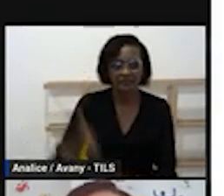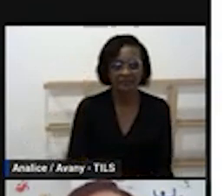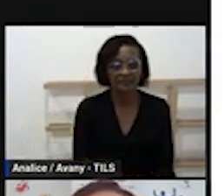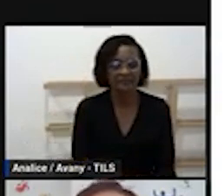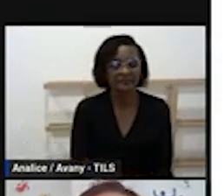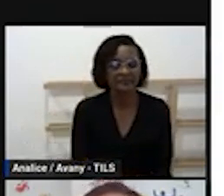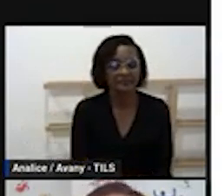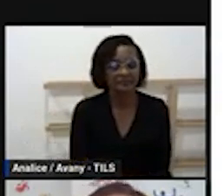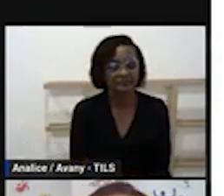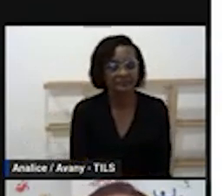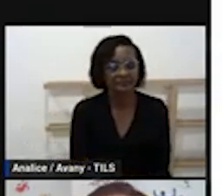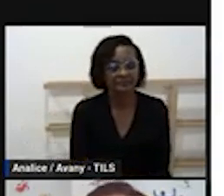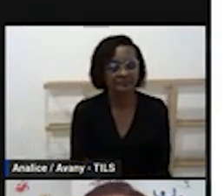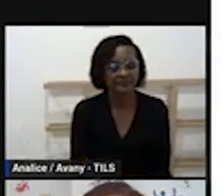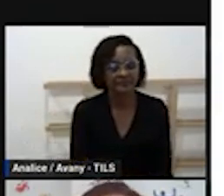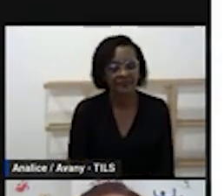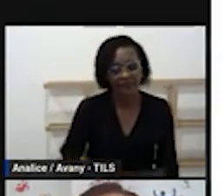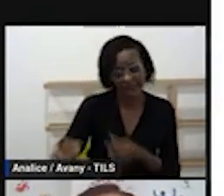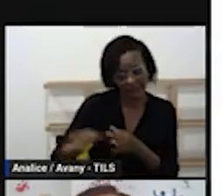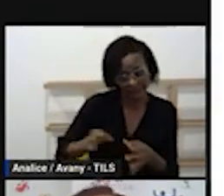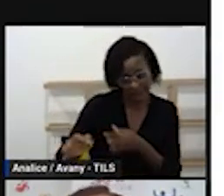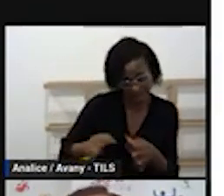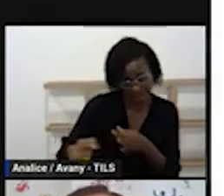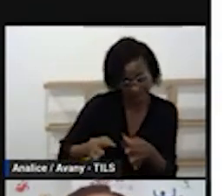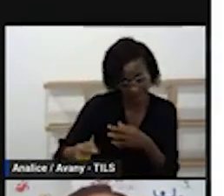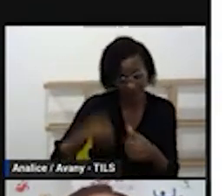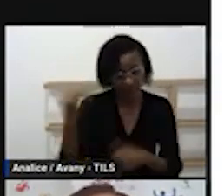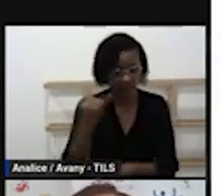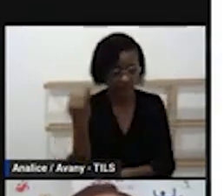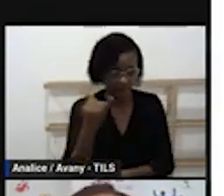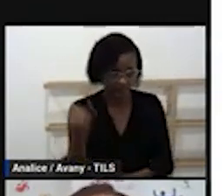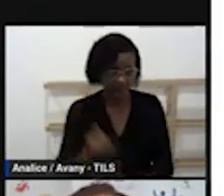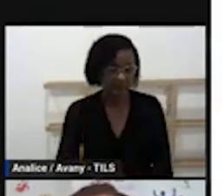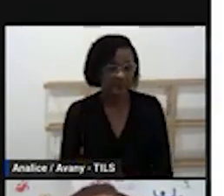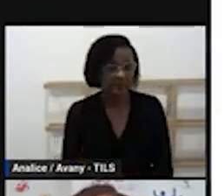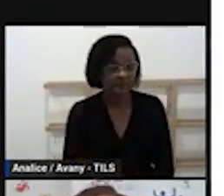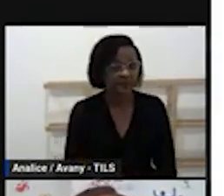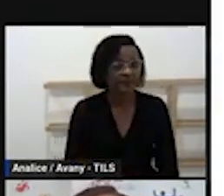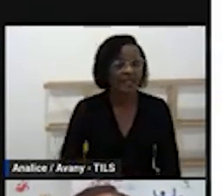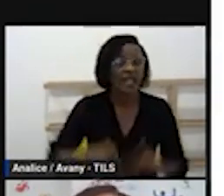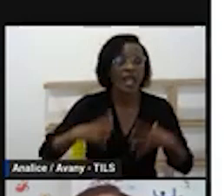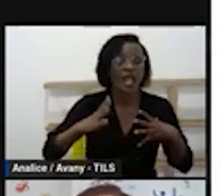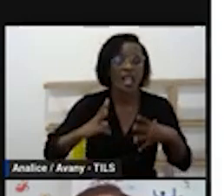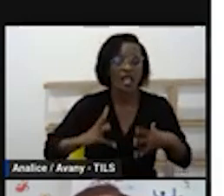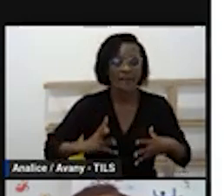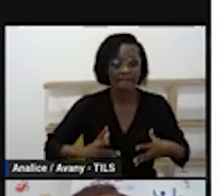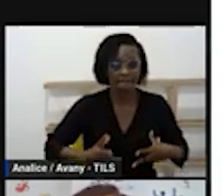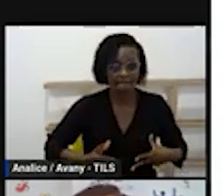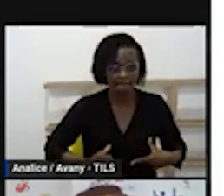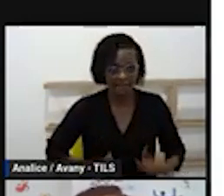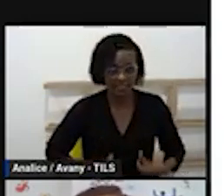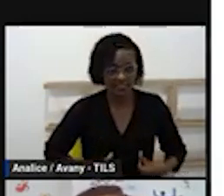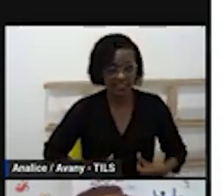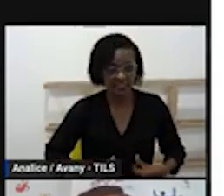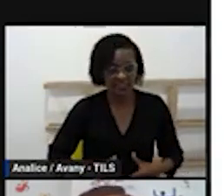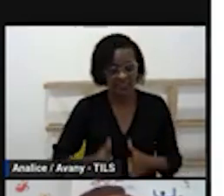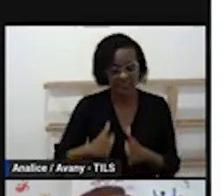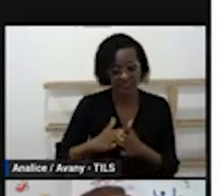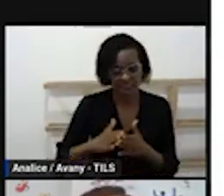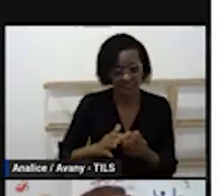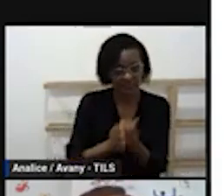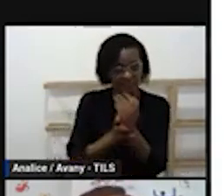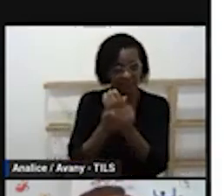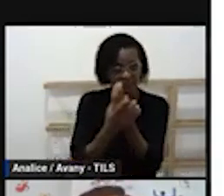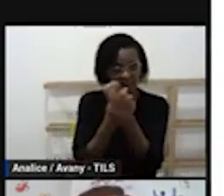vão estar presentes no planejamento de vocês então aí vem a higiene a higiene tem escola que lava as mãos né